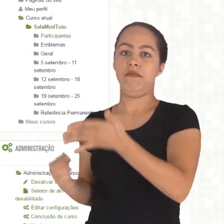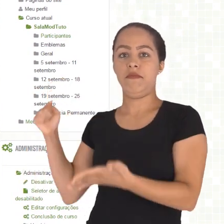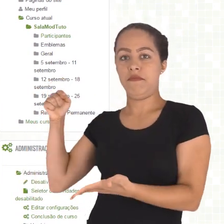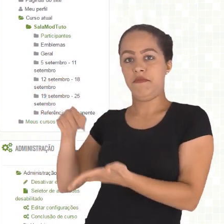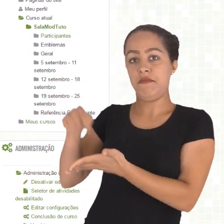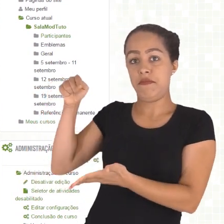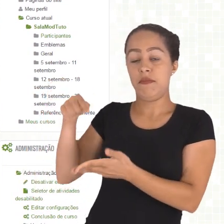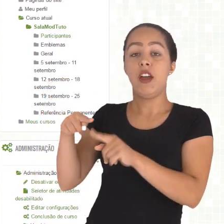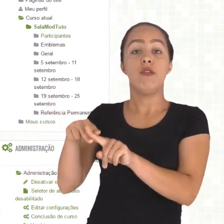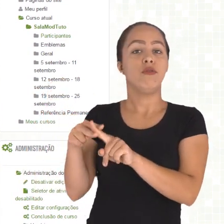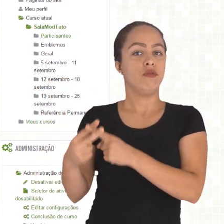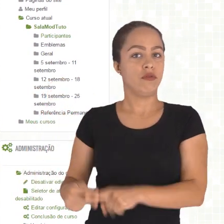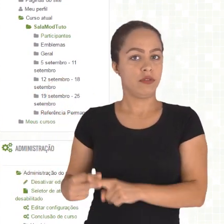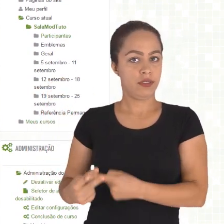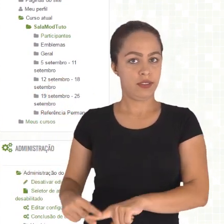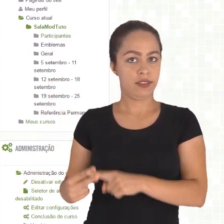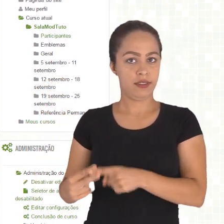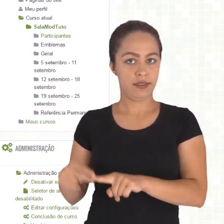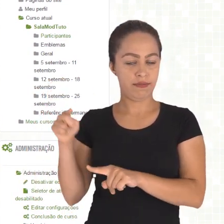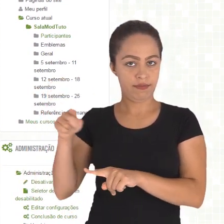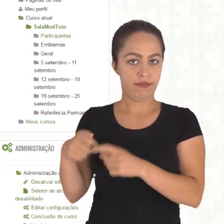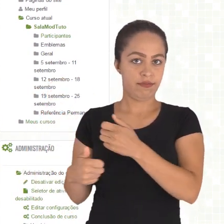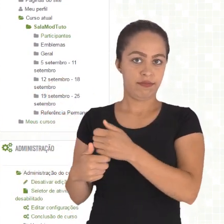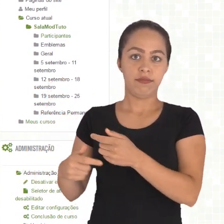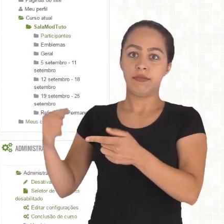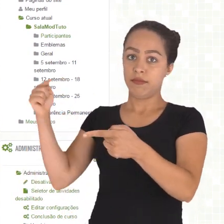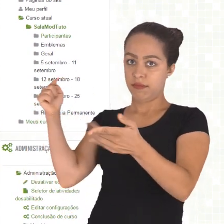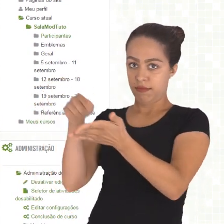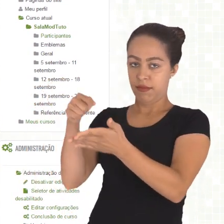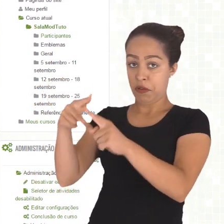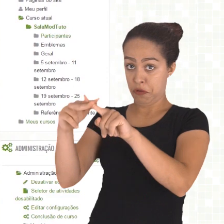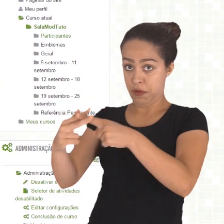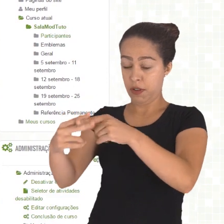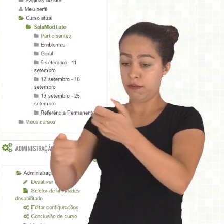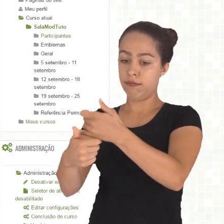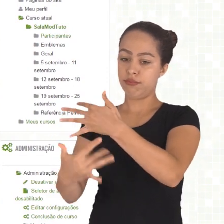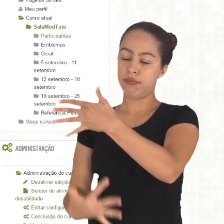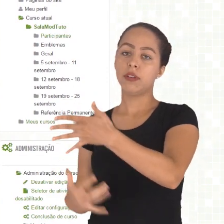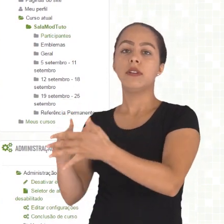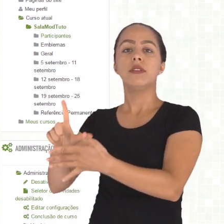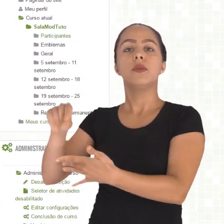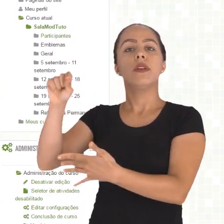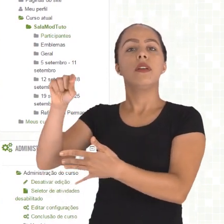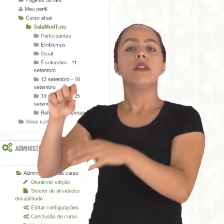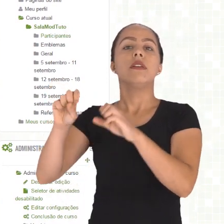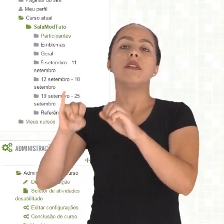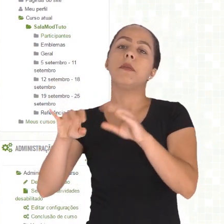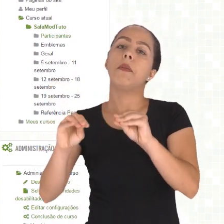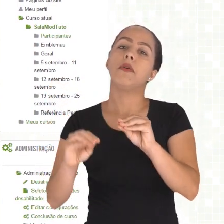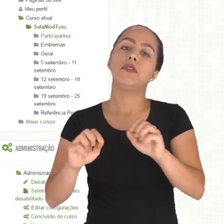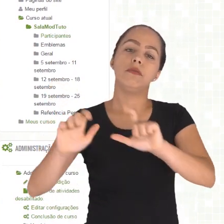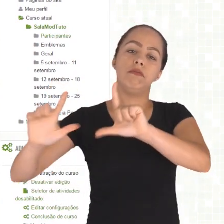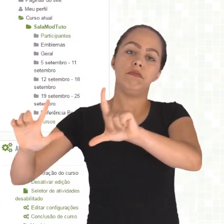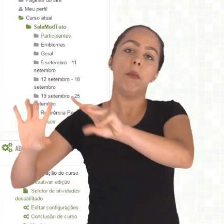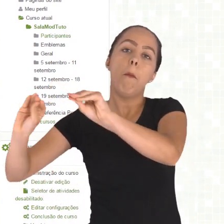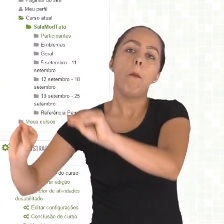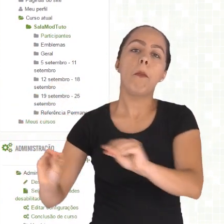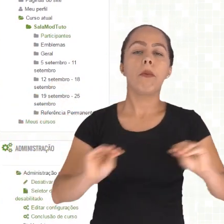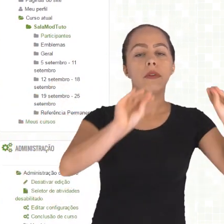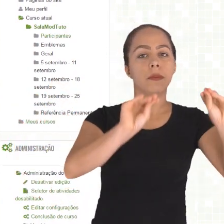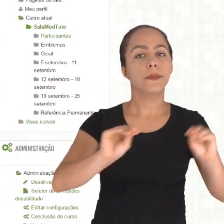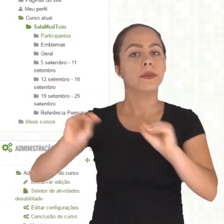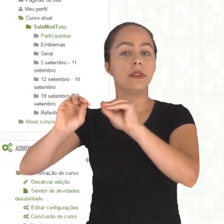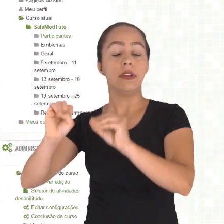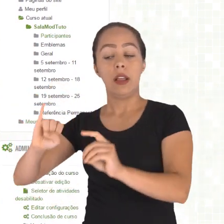opção editar e aí você tem a opção de editar o recurso ou atividade, mover para a direita ou para a esquerda, ocultar,